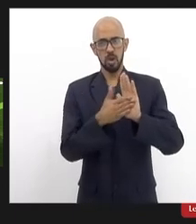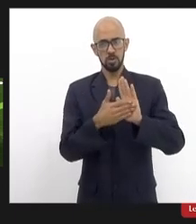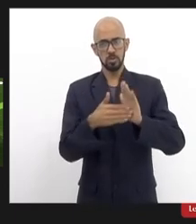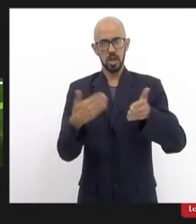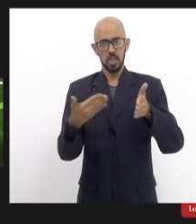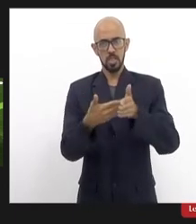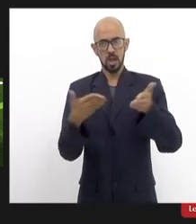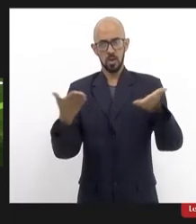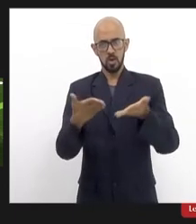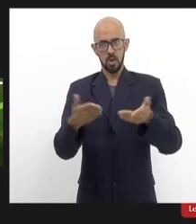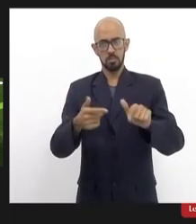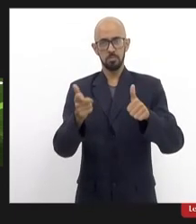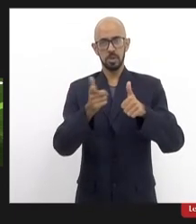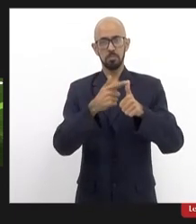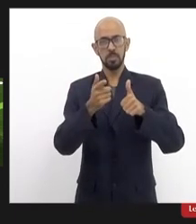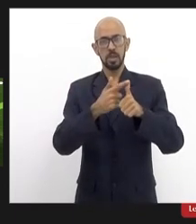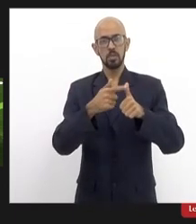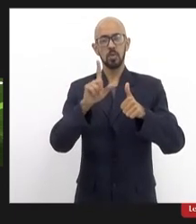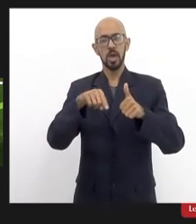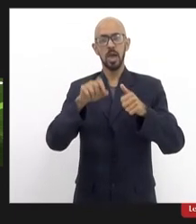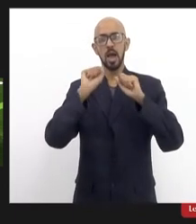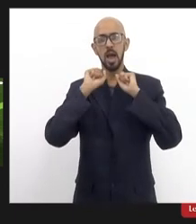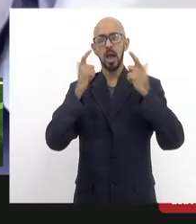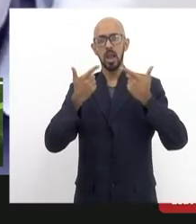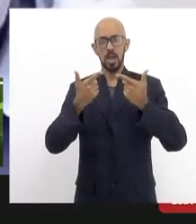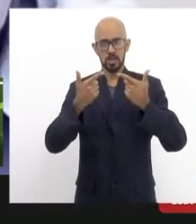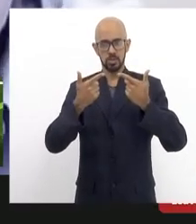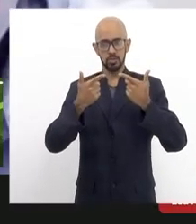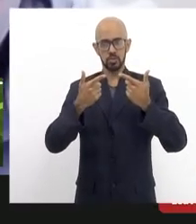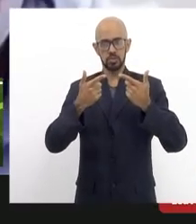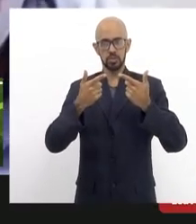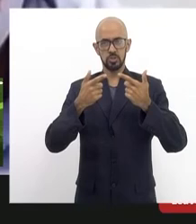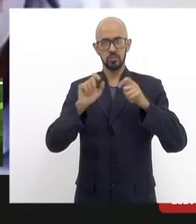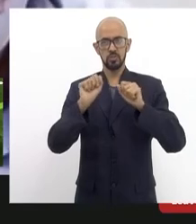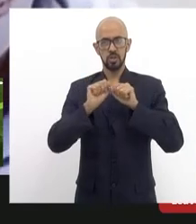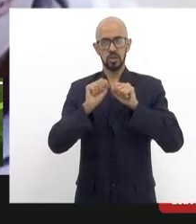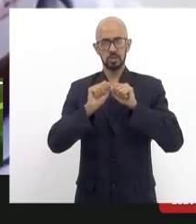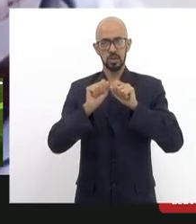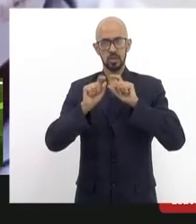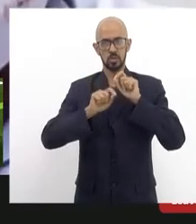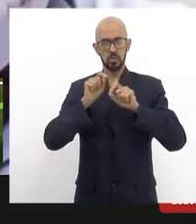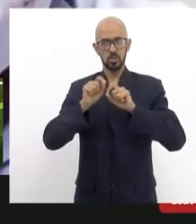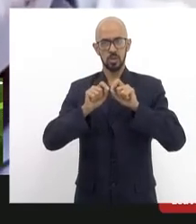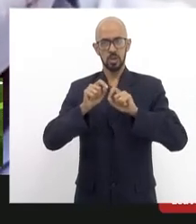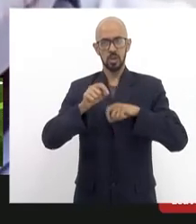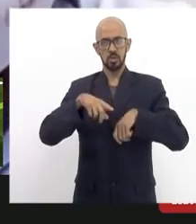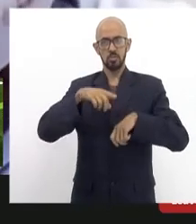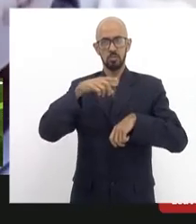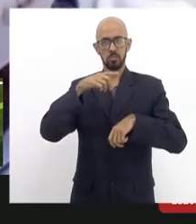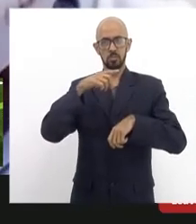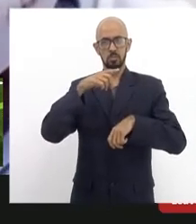primeiro a questão da alerje através provavelmente de um PDL